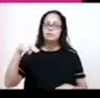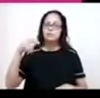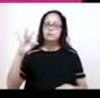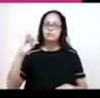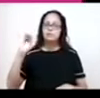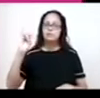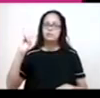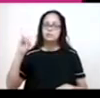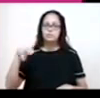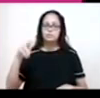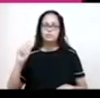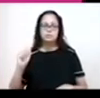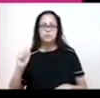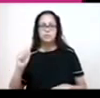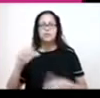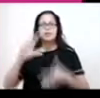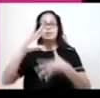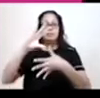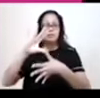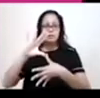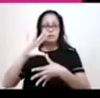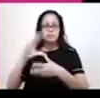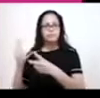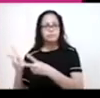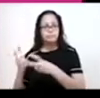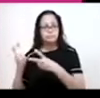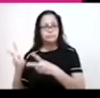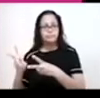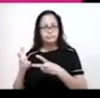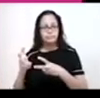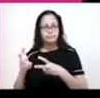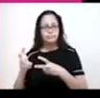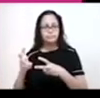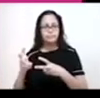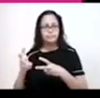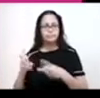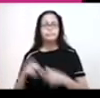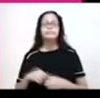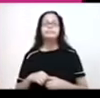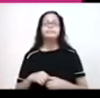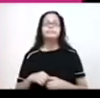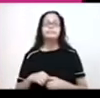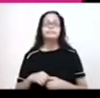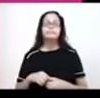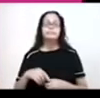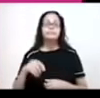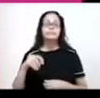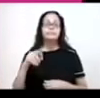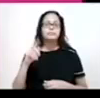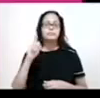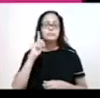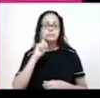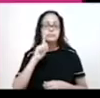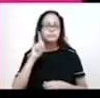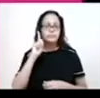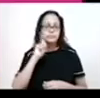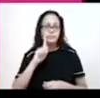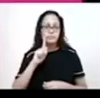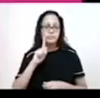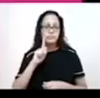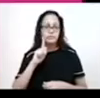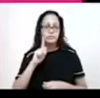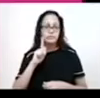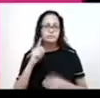Certo? América Latina. As colônias de exploração. O processo de independência dos países da América Latina foi um processo tardio, se